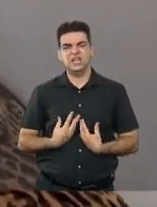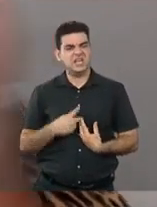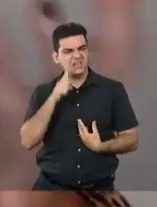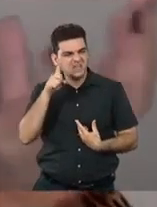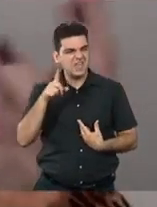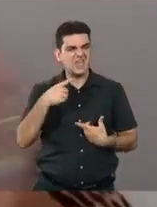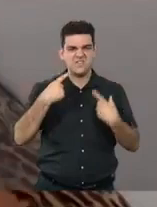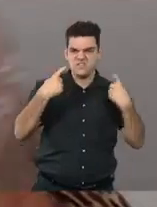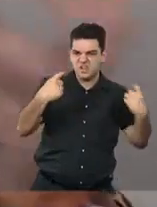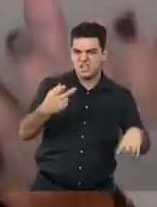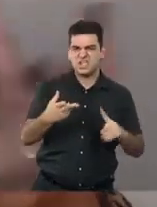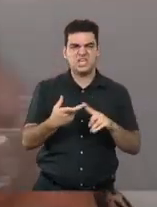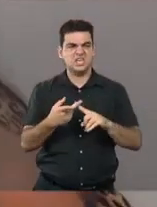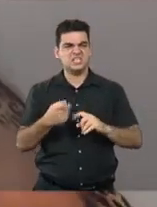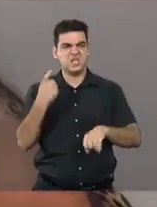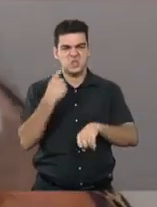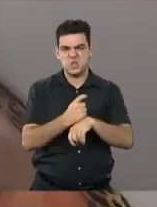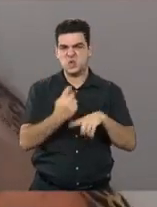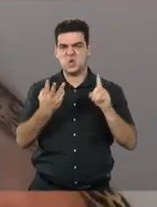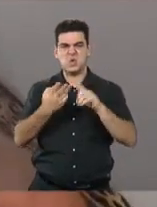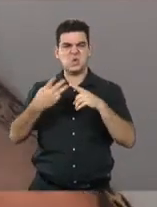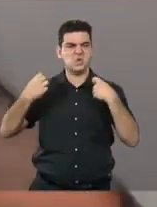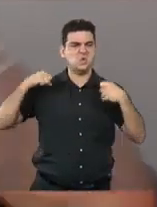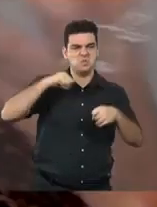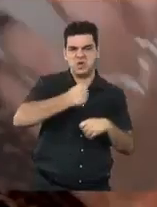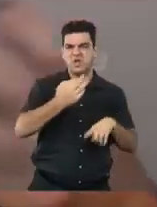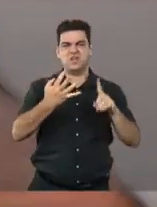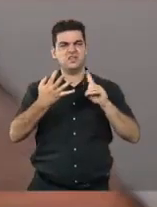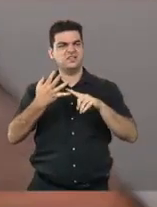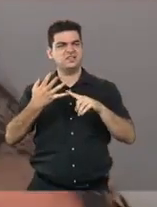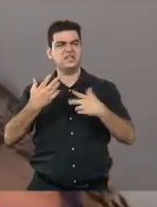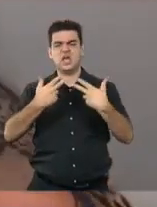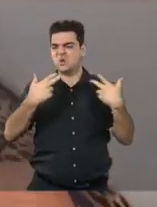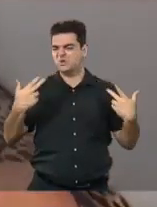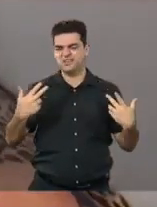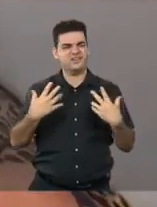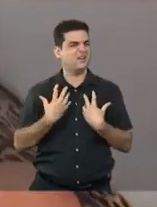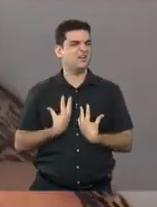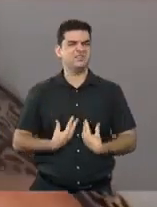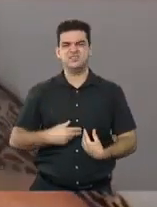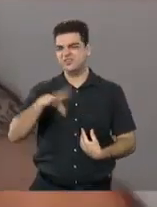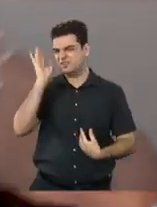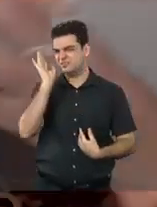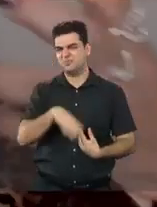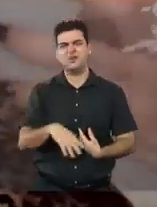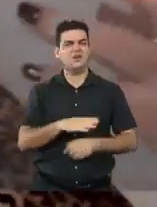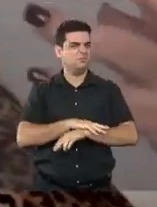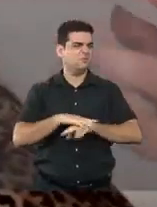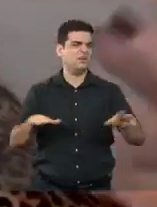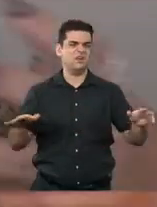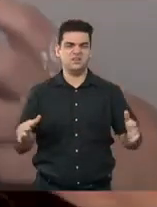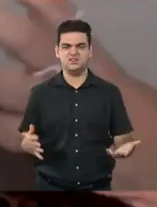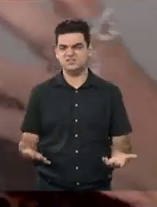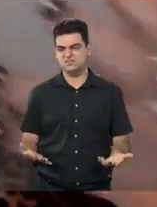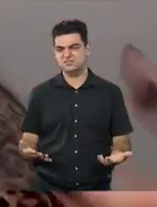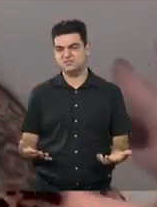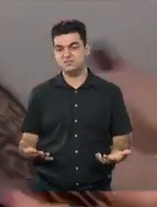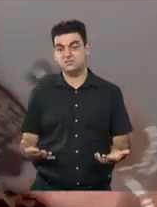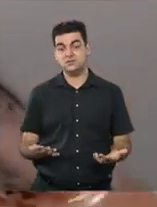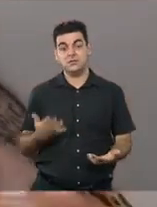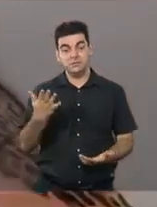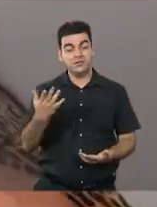A maioria, lógico, que tem sempre, aquilo que eu falei para a Duda, aqueles que vão continuar eternamente, mas não uma maioria tão